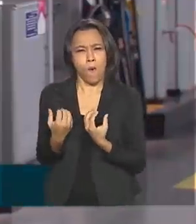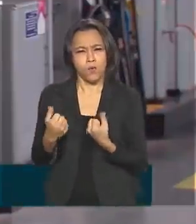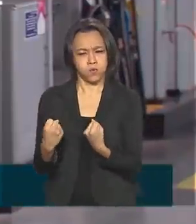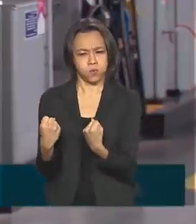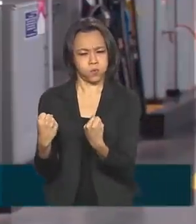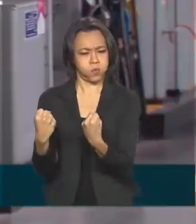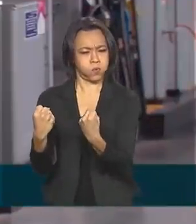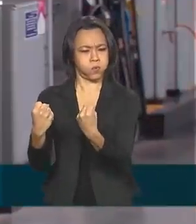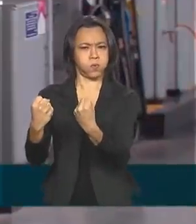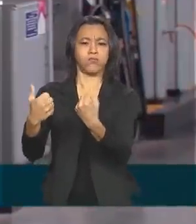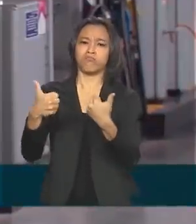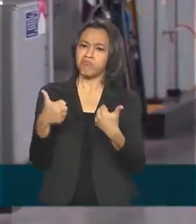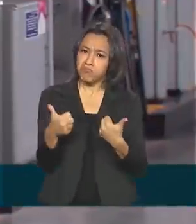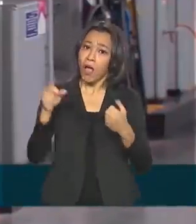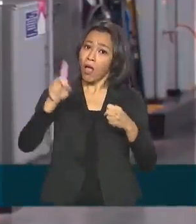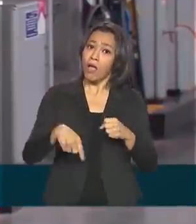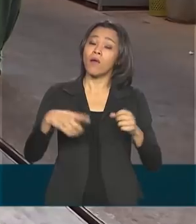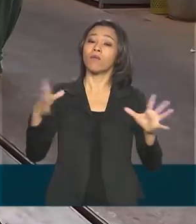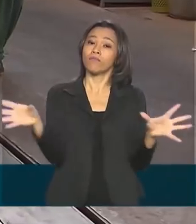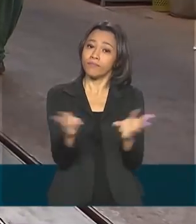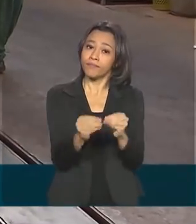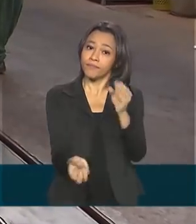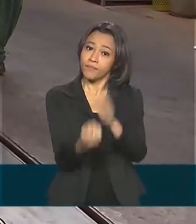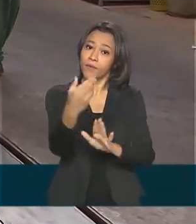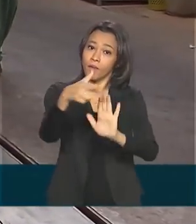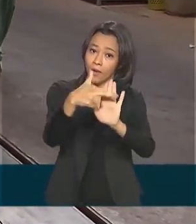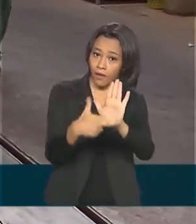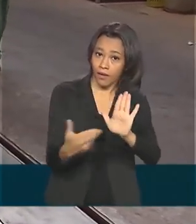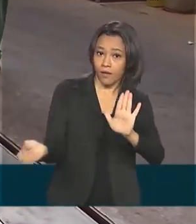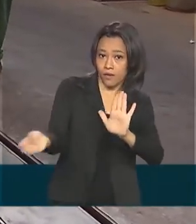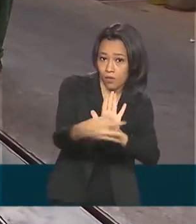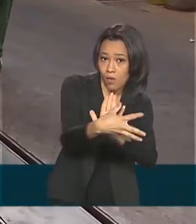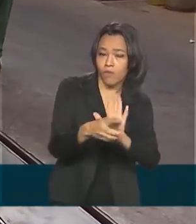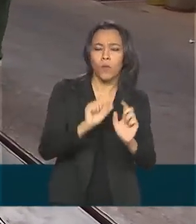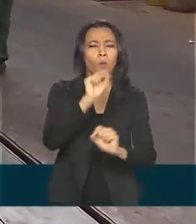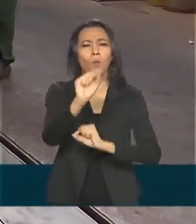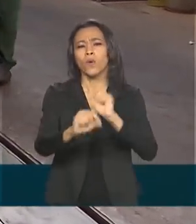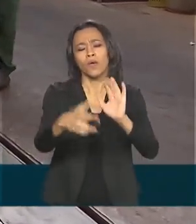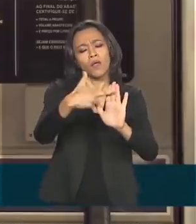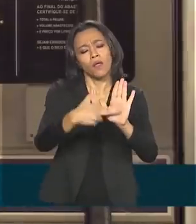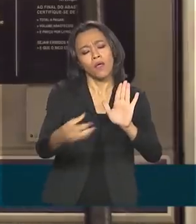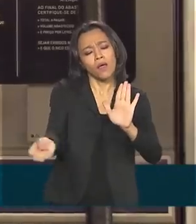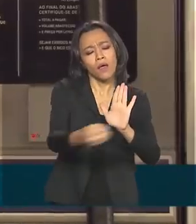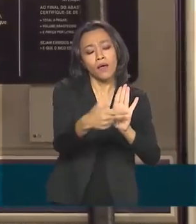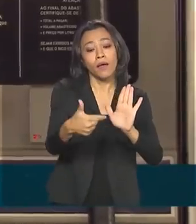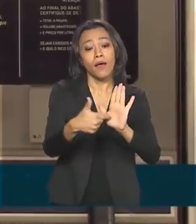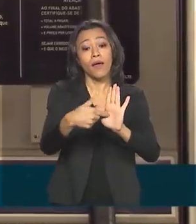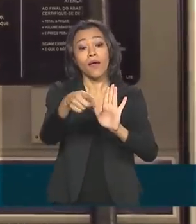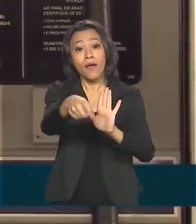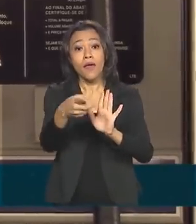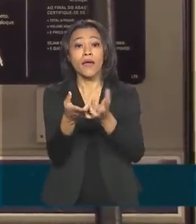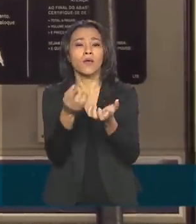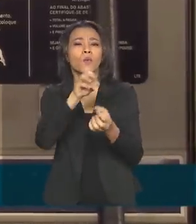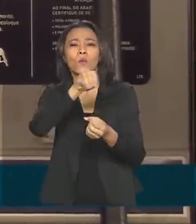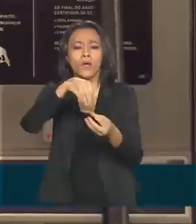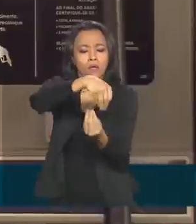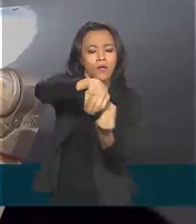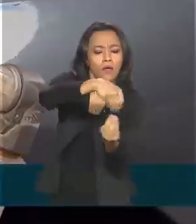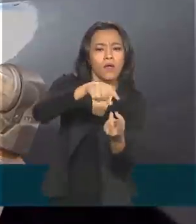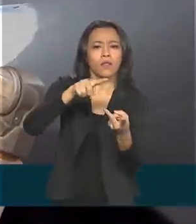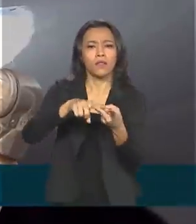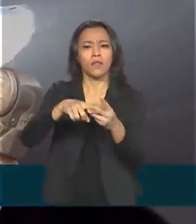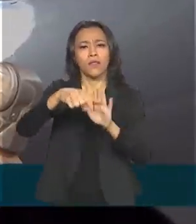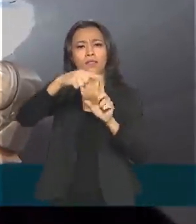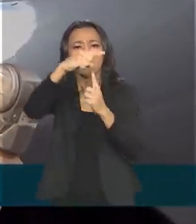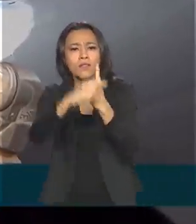definido pela Agência Nacional do Petróleo. Esse novo padrão envolve mudanças na densidade do combustível, na temperatura